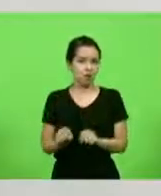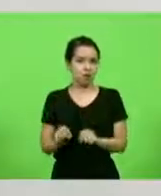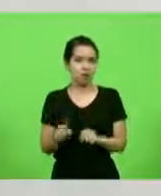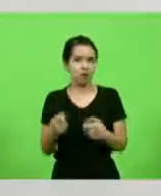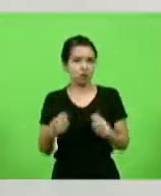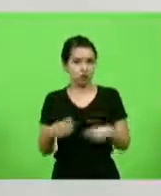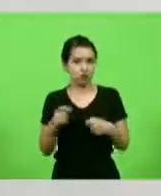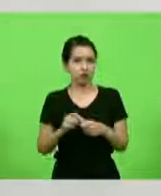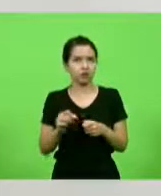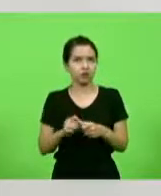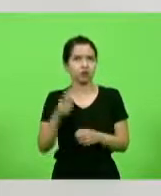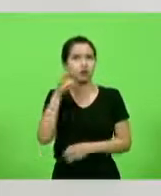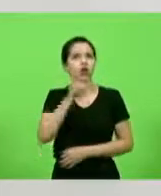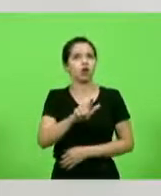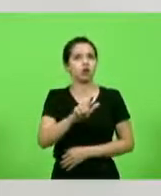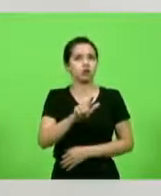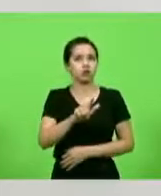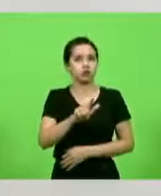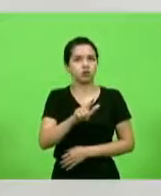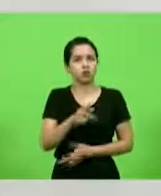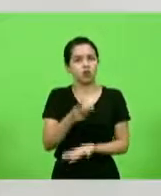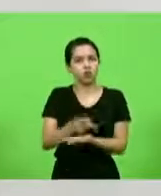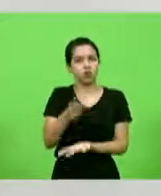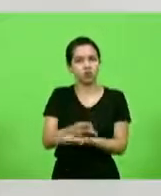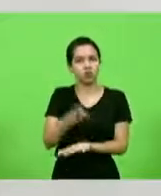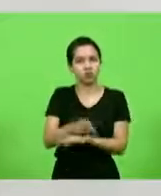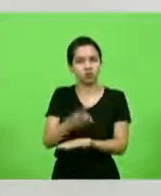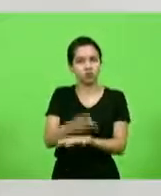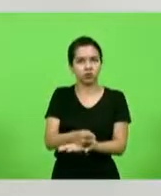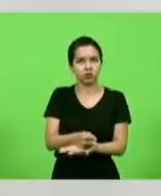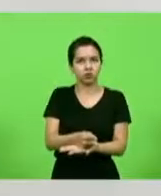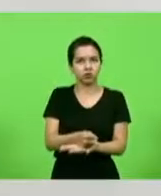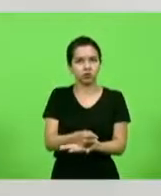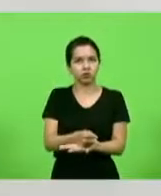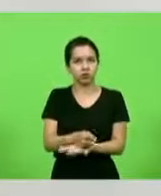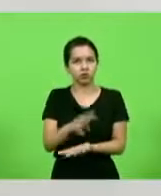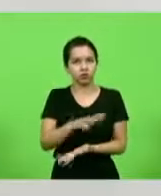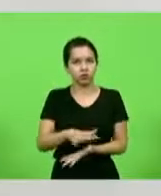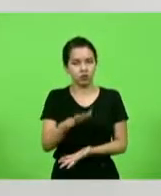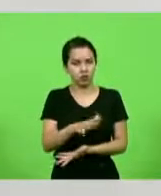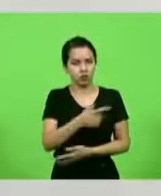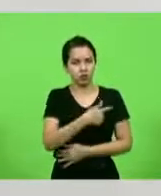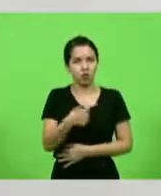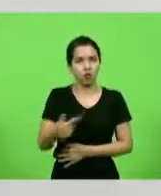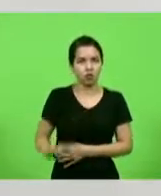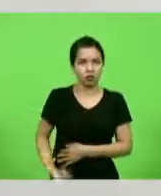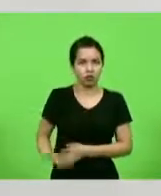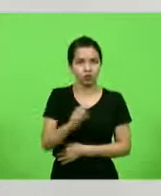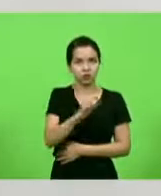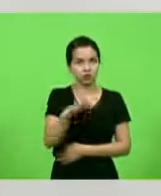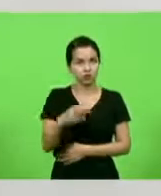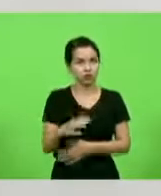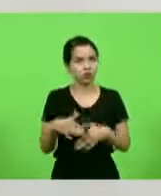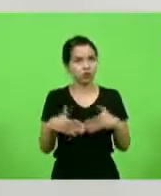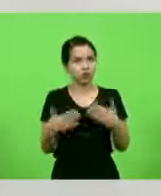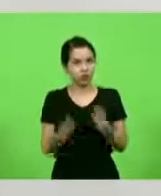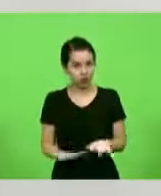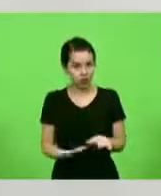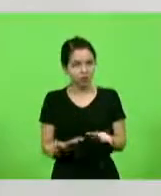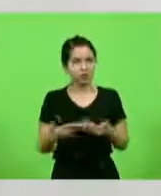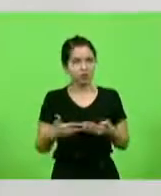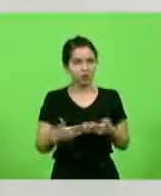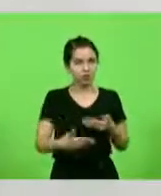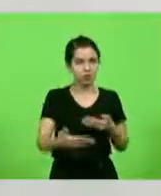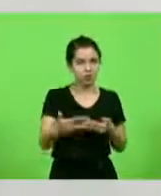para conseguir se manter na questão da governança em Santa Catarina. Então, a princípio,